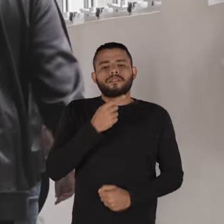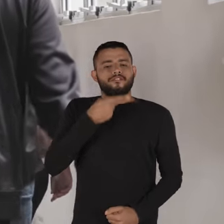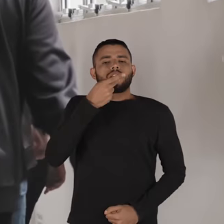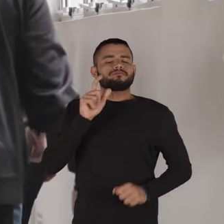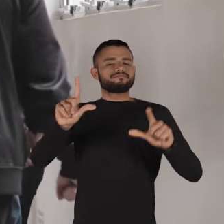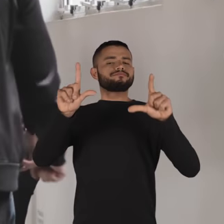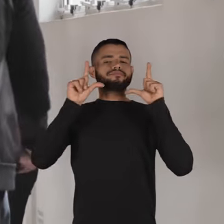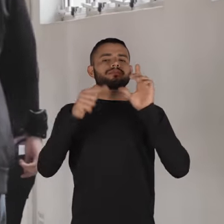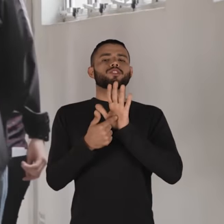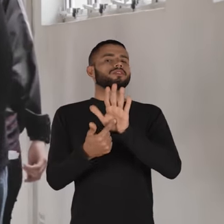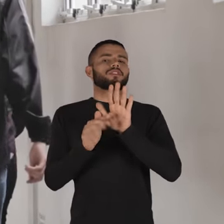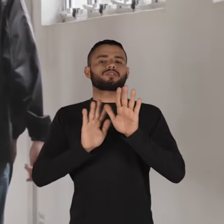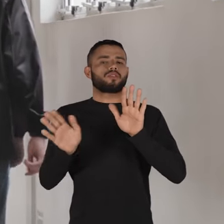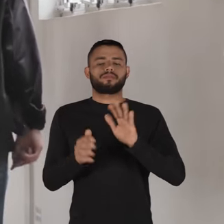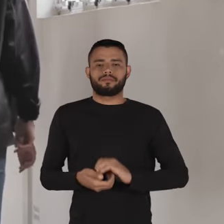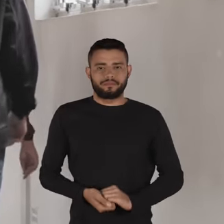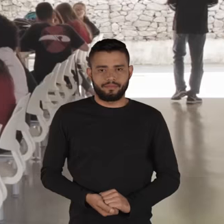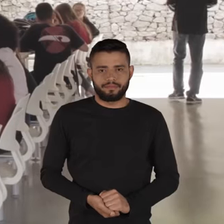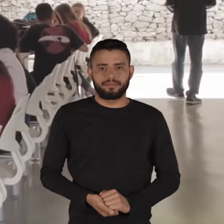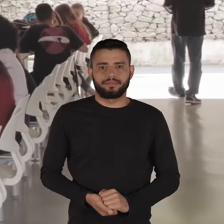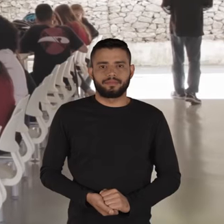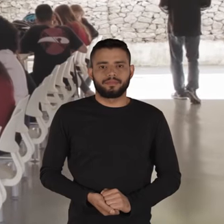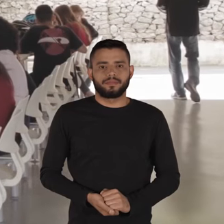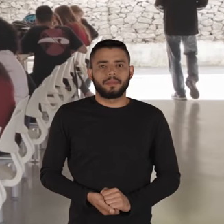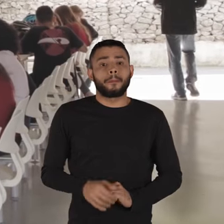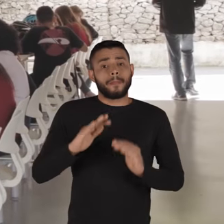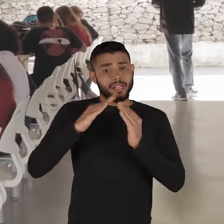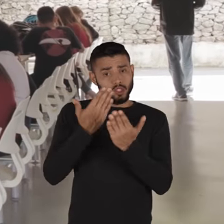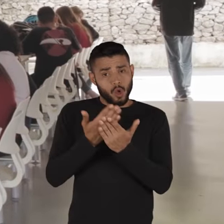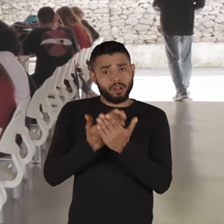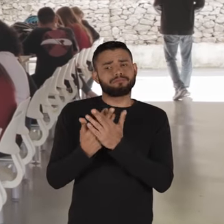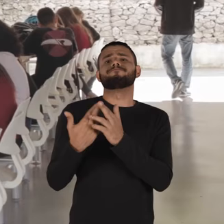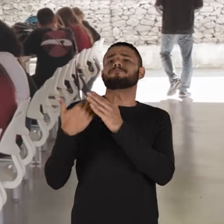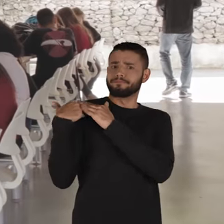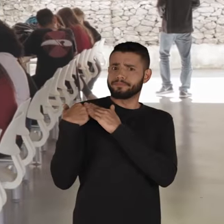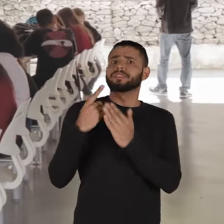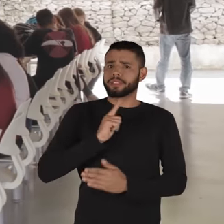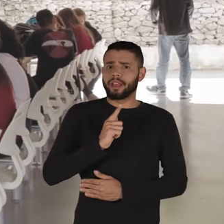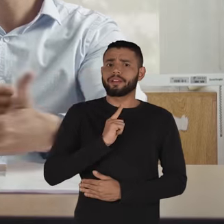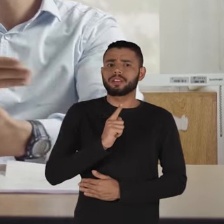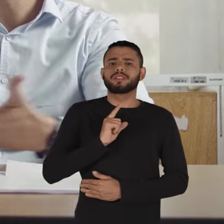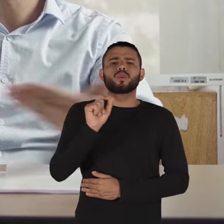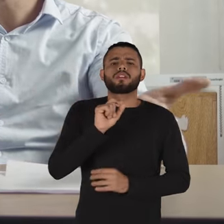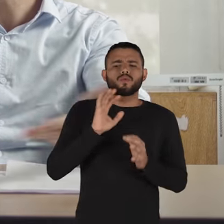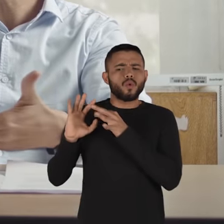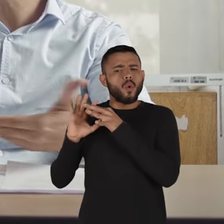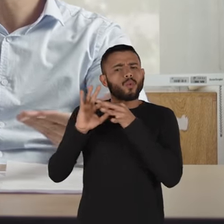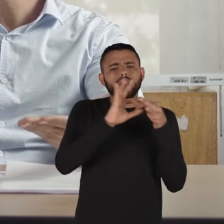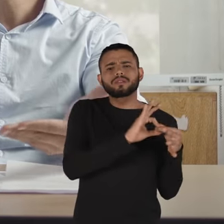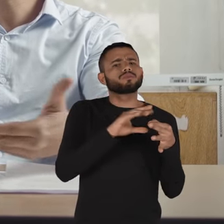sustentar uma imagem. Cristiano Alcântara, coordenador pedagógico. A escola tem um papel muito grande neste